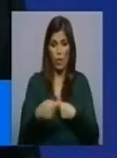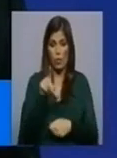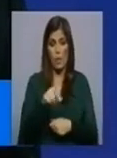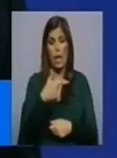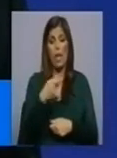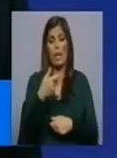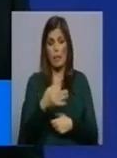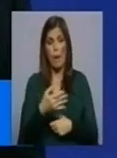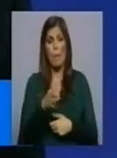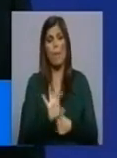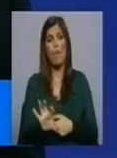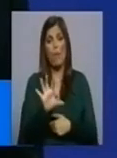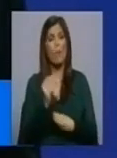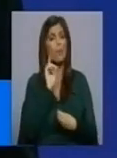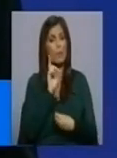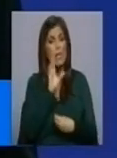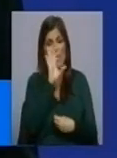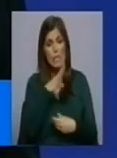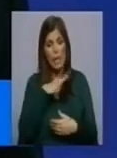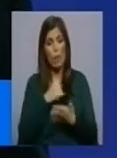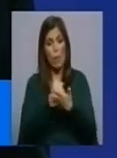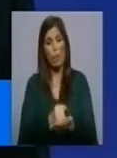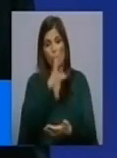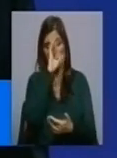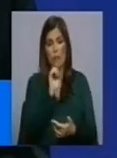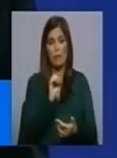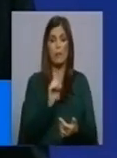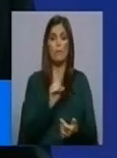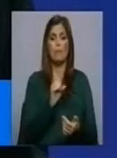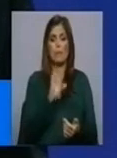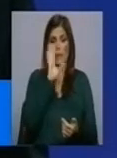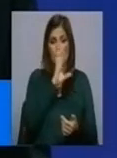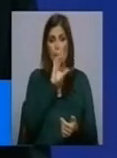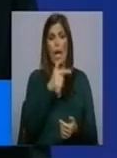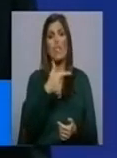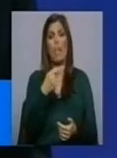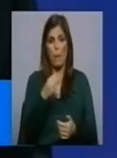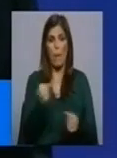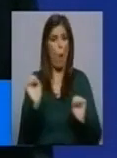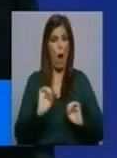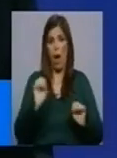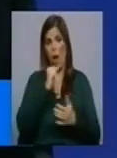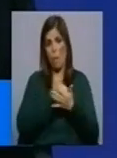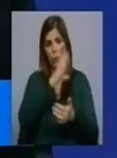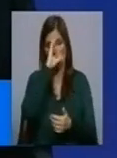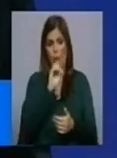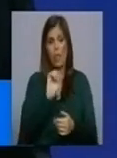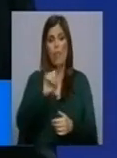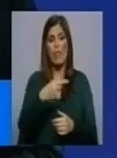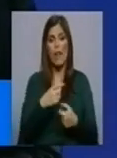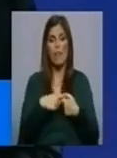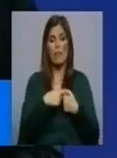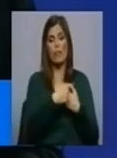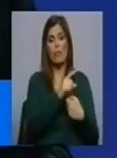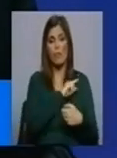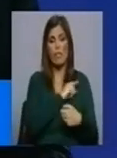TAP é um instrumento fundamental, se quer ter apoio do Estado. É evidente que se a TAP não tiver apoio do Estado, devem ser os seus acionistas privados a